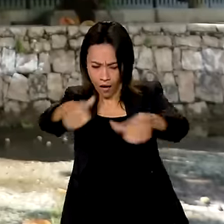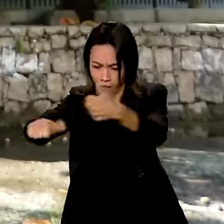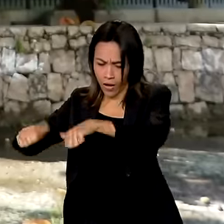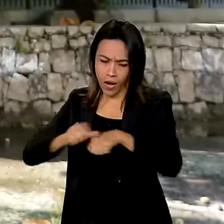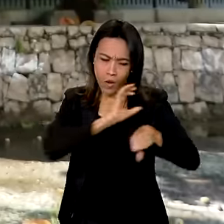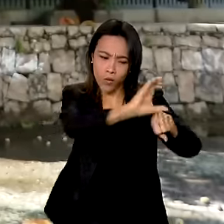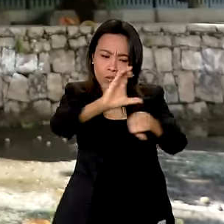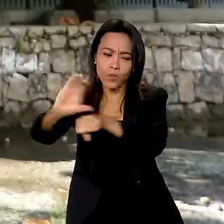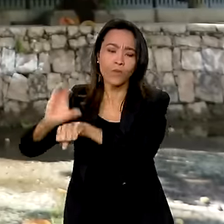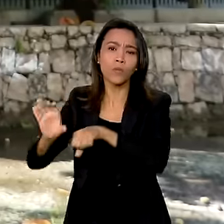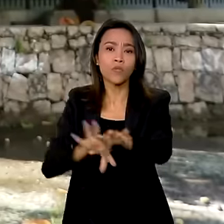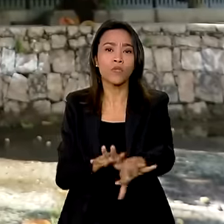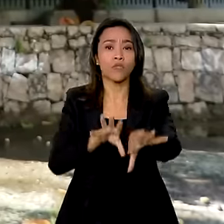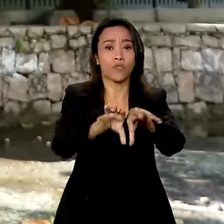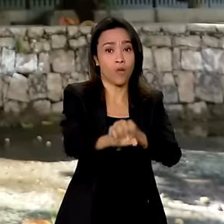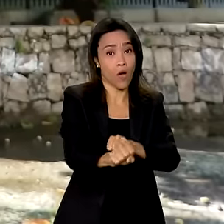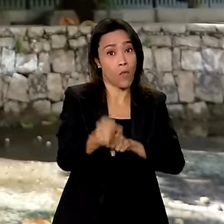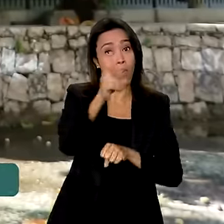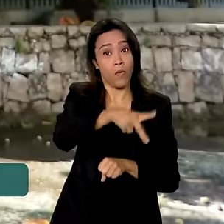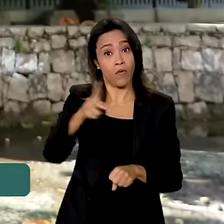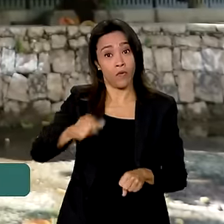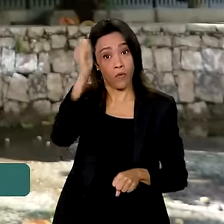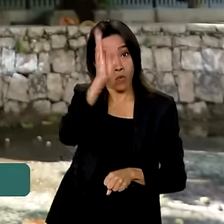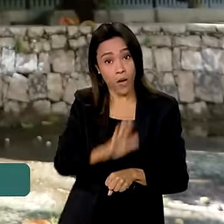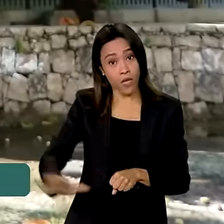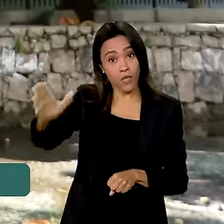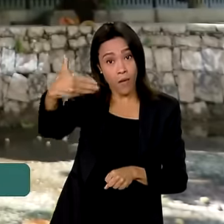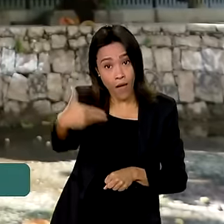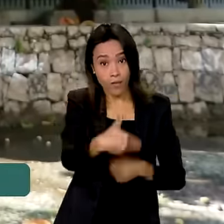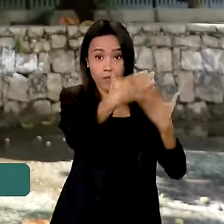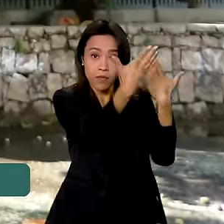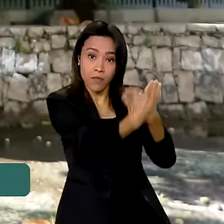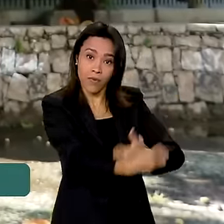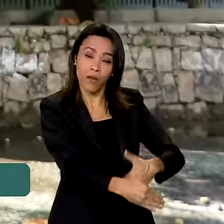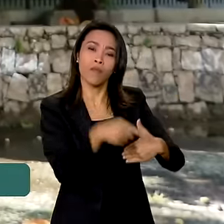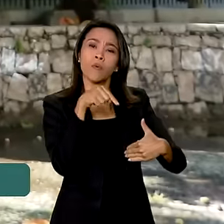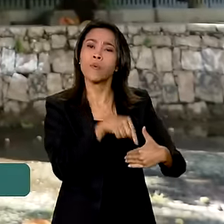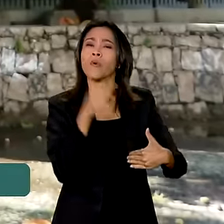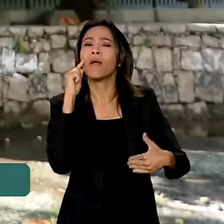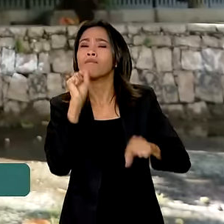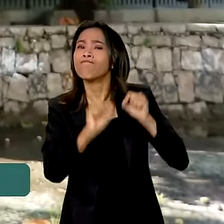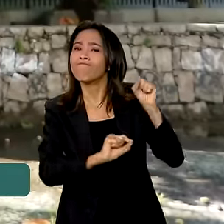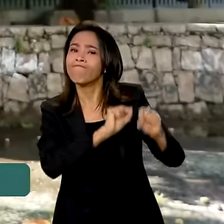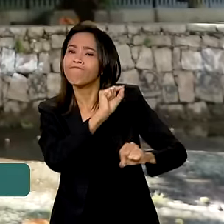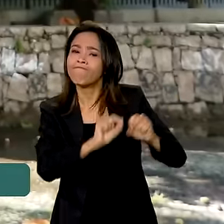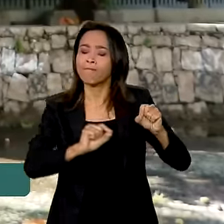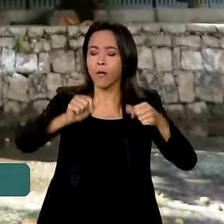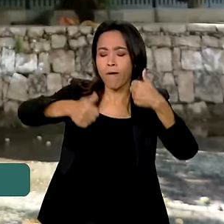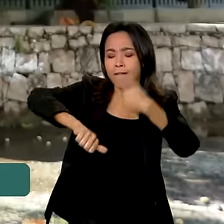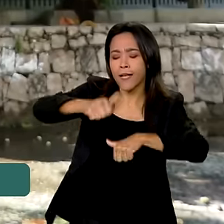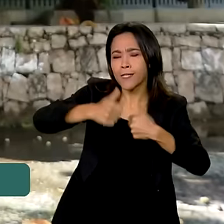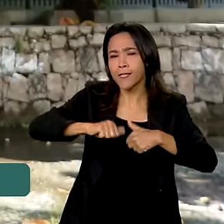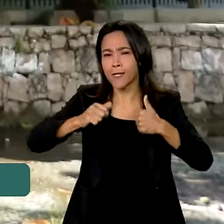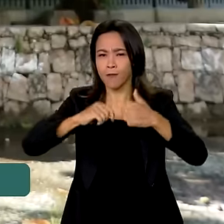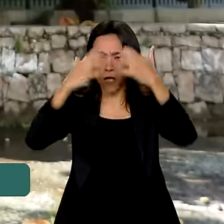professores em todo o Brasil. As provas devem privilegiar mais aquela avaliação focada na competência docente, mais do que nos